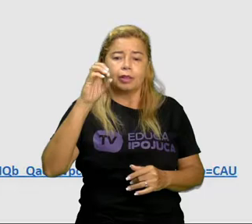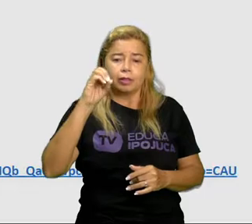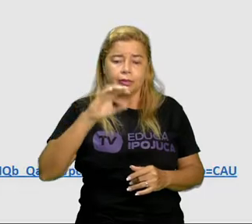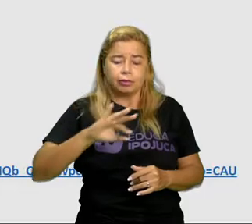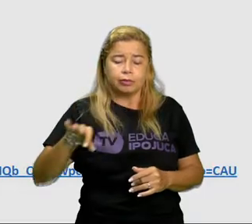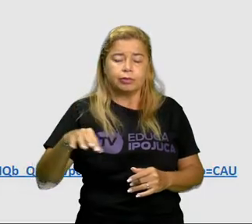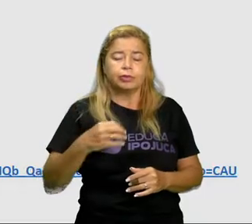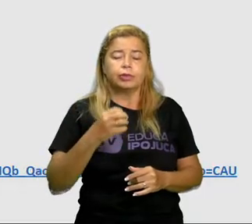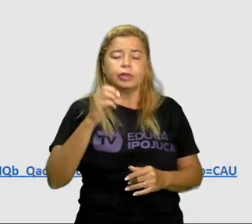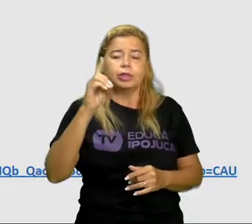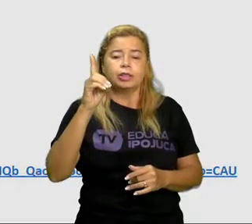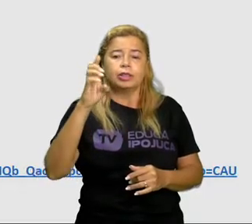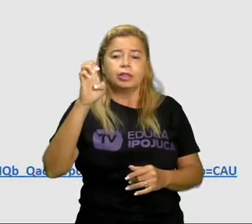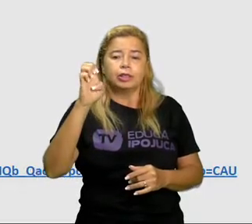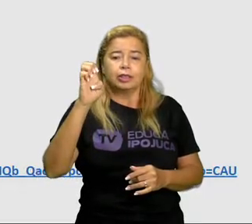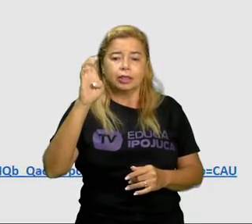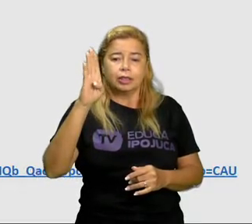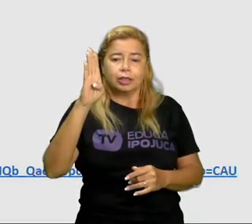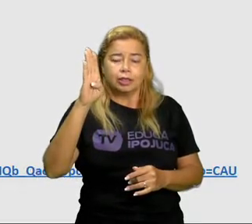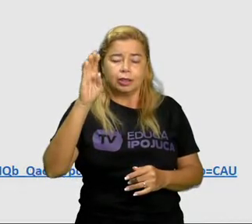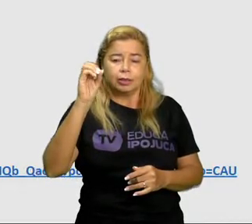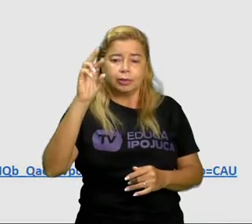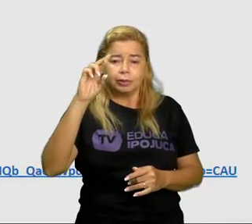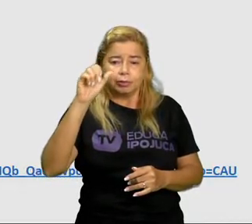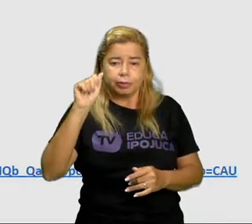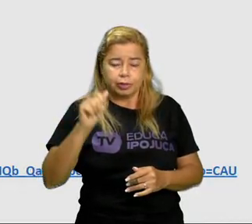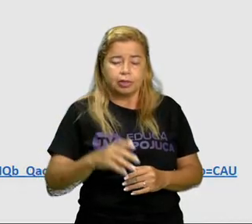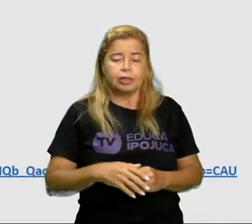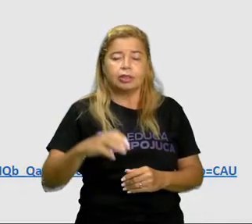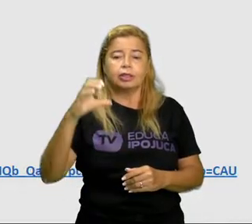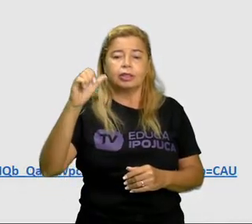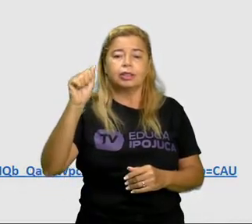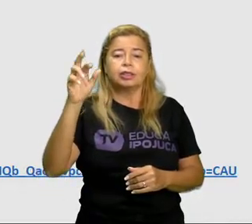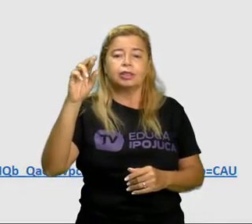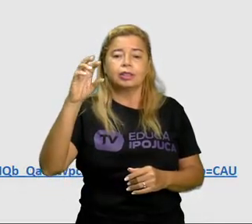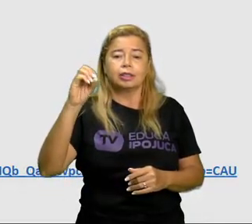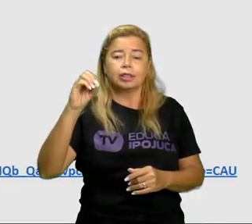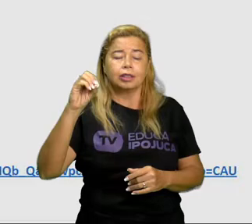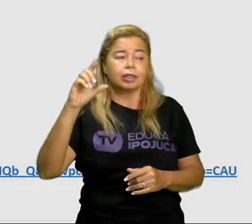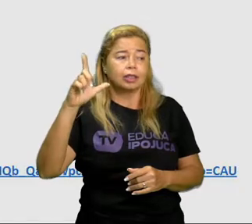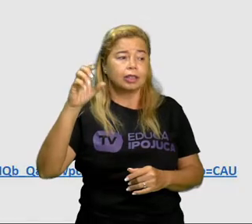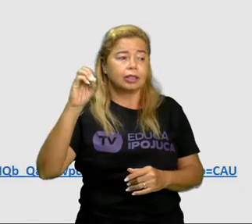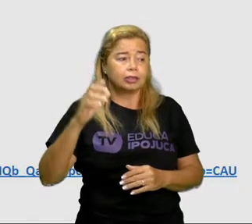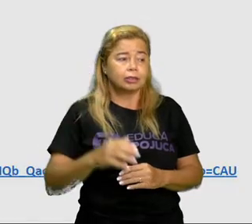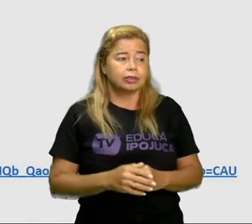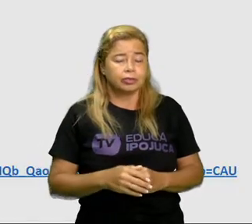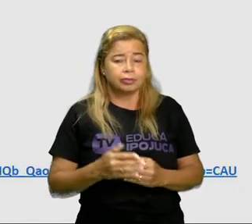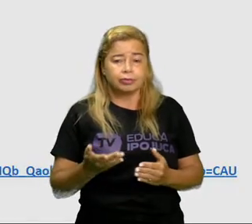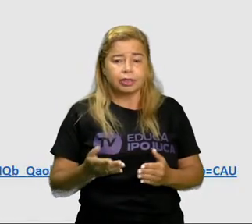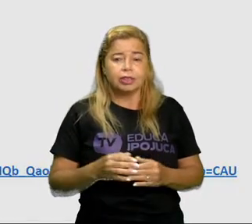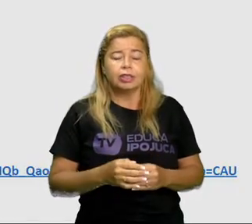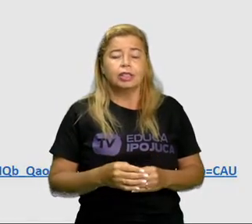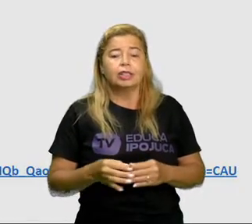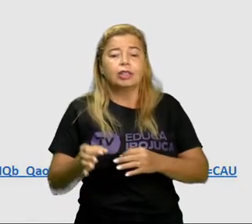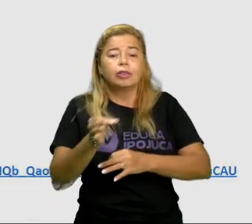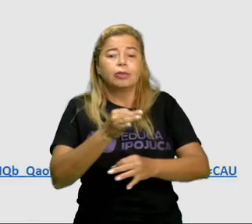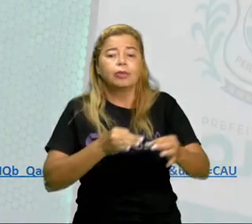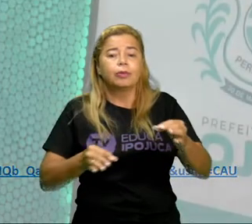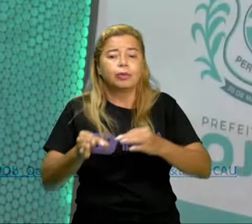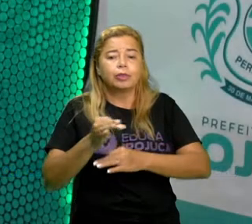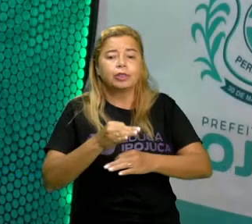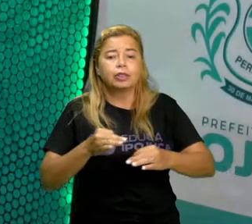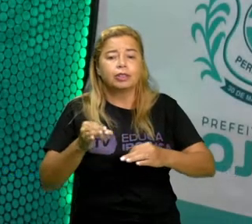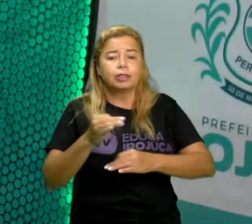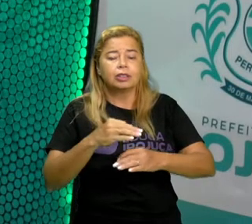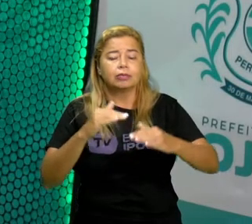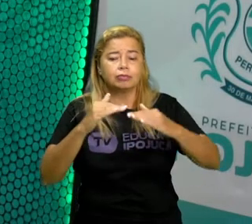aí, ó, foi crescendo o tamanho das pessoas. Por isso que esta ordem está em ordem